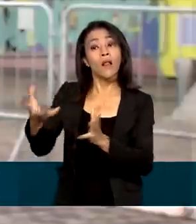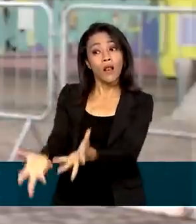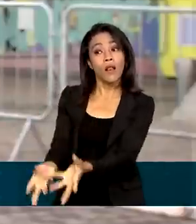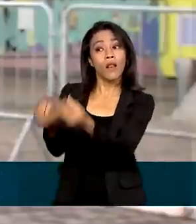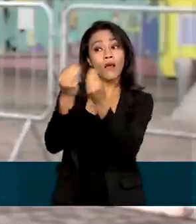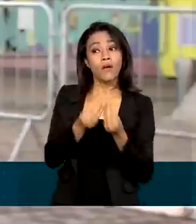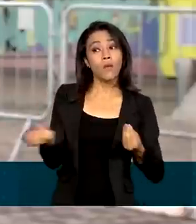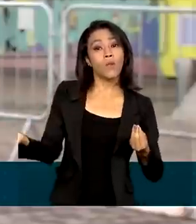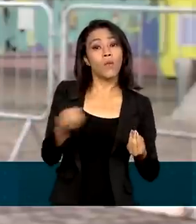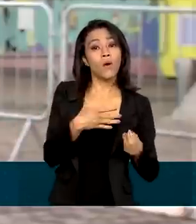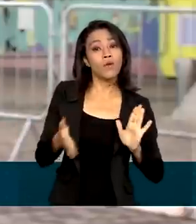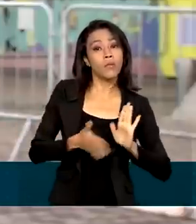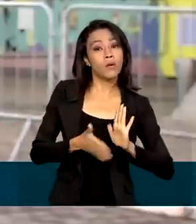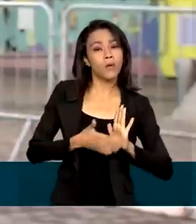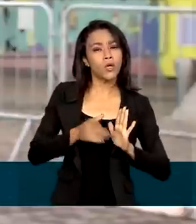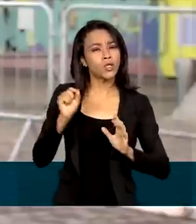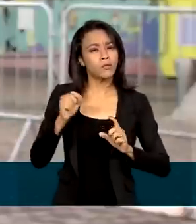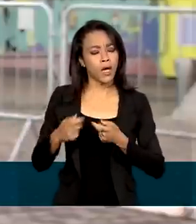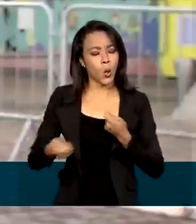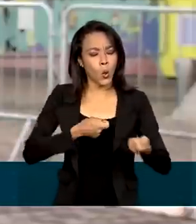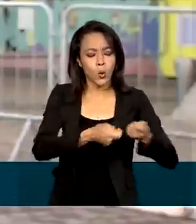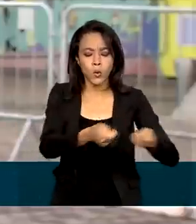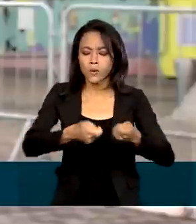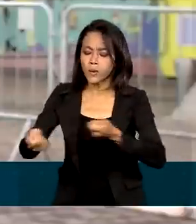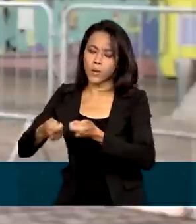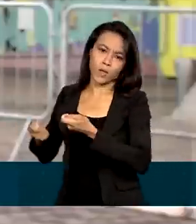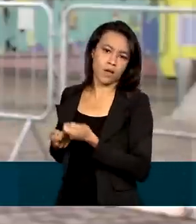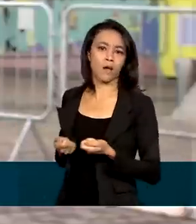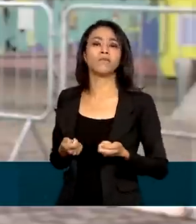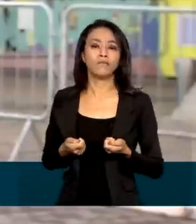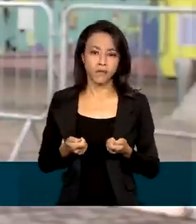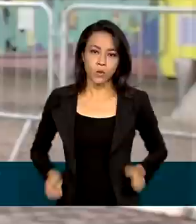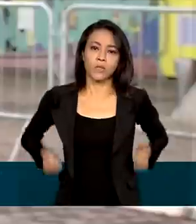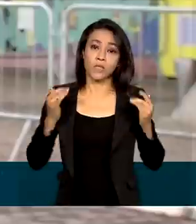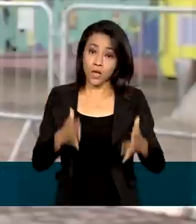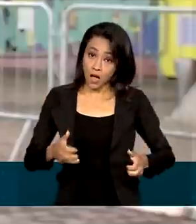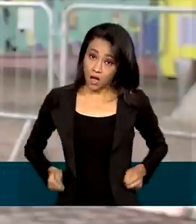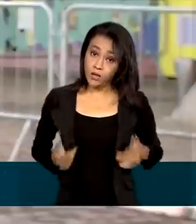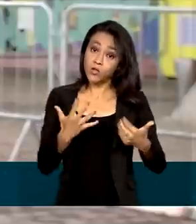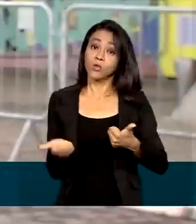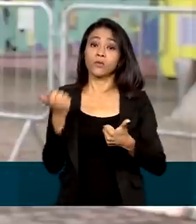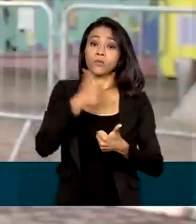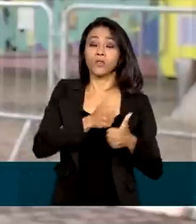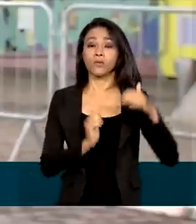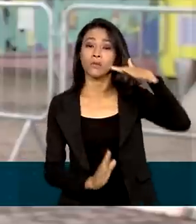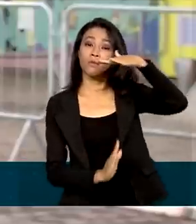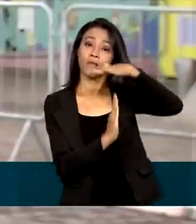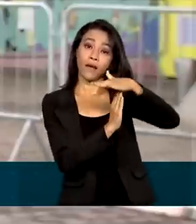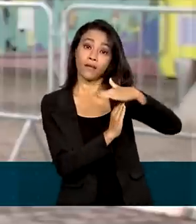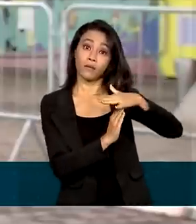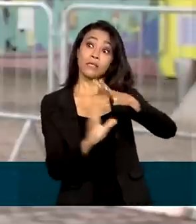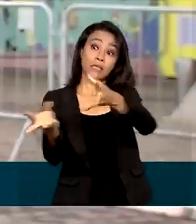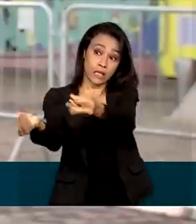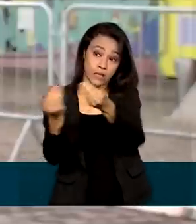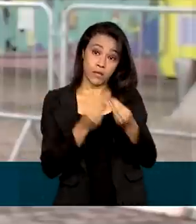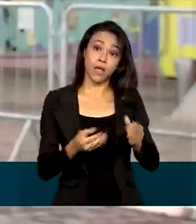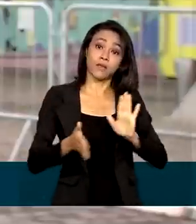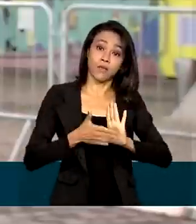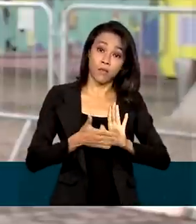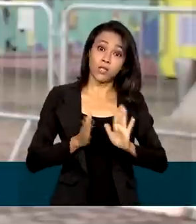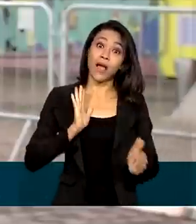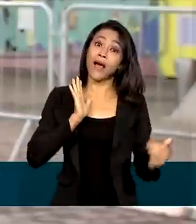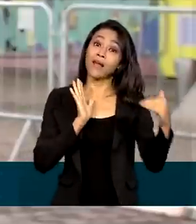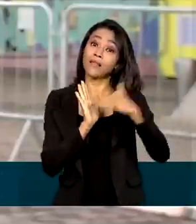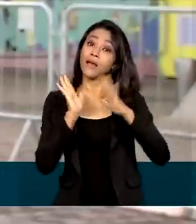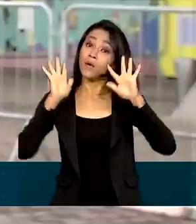medida para controle dos gastos públicos, para substituir o teto de gastos. Essa medida tem que ser enviada ao Congresso até, no máximo, o final de